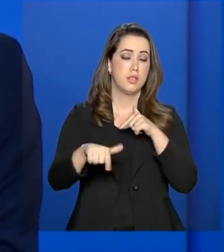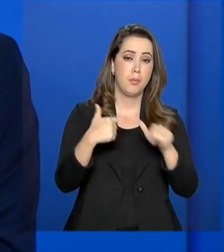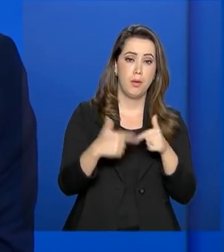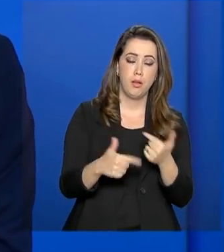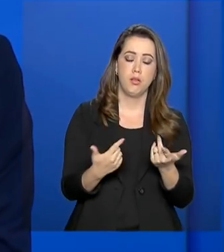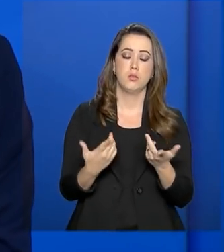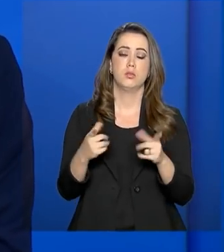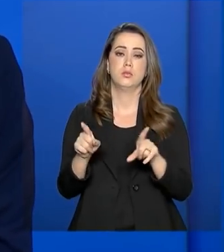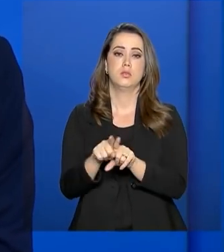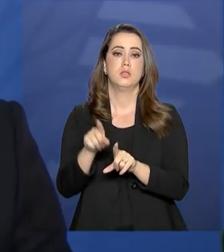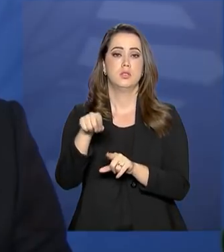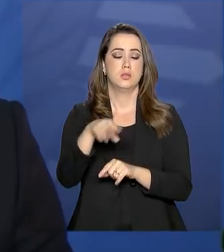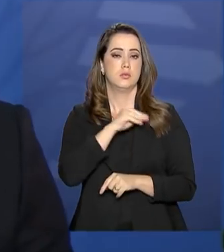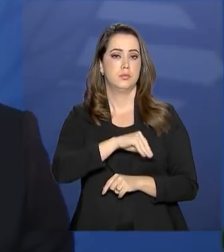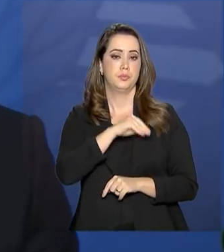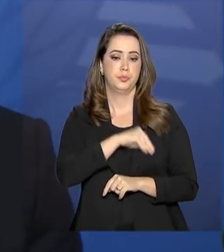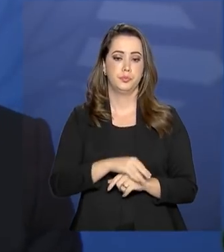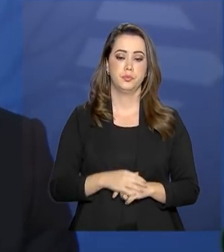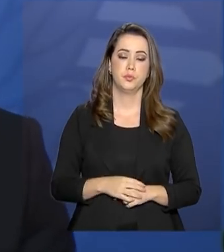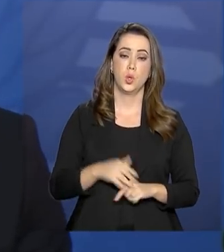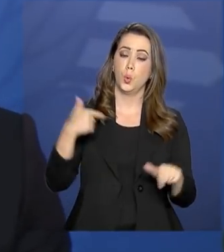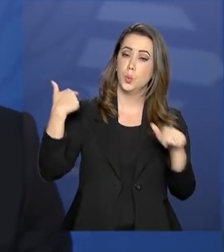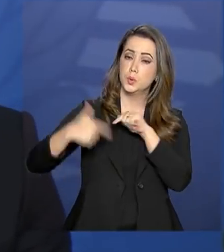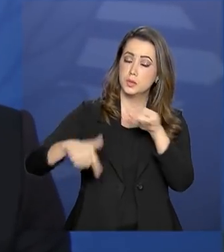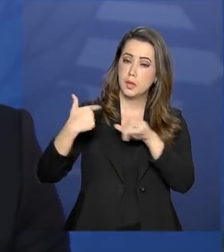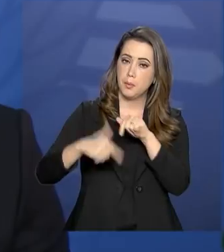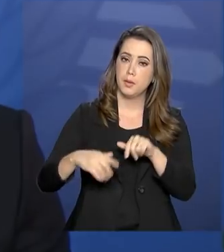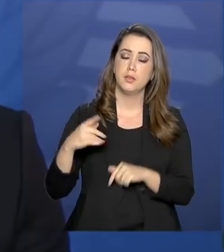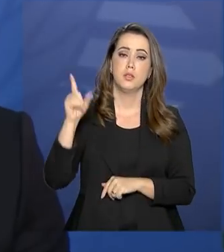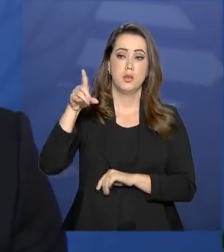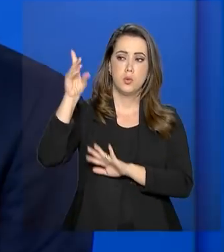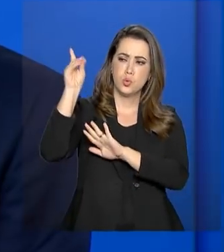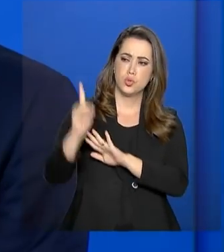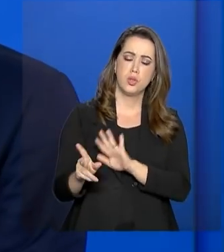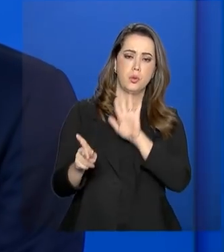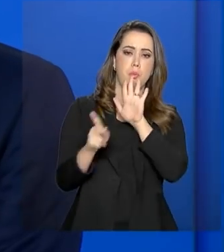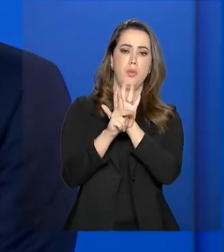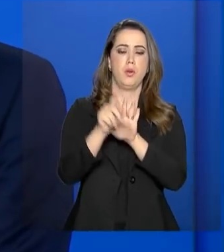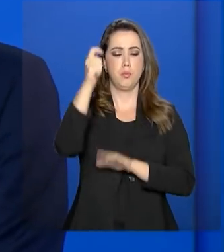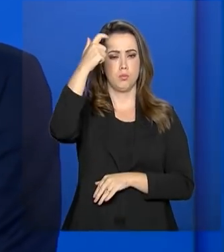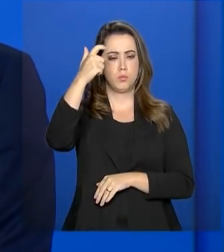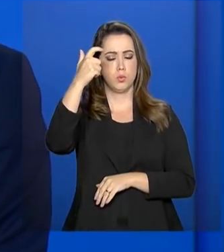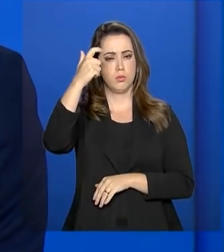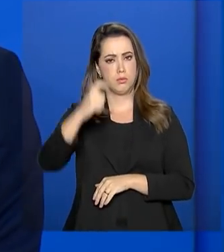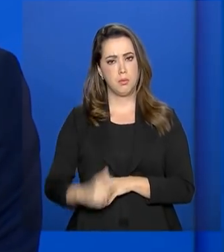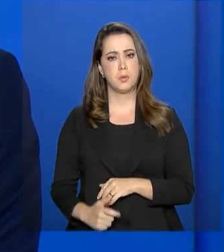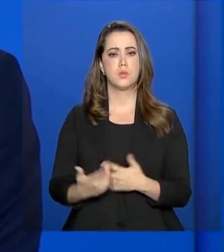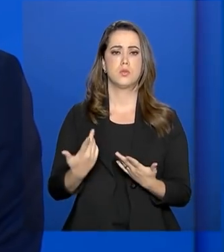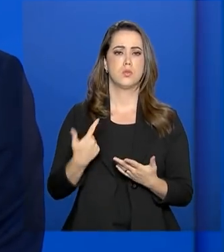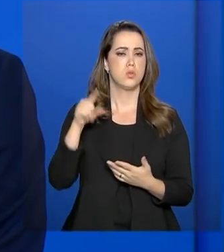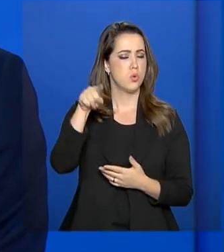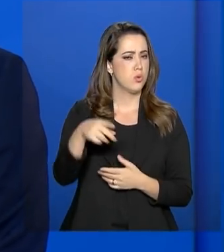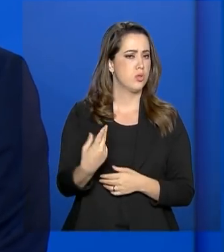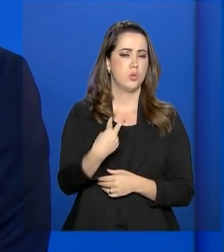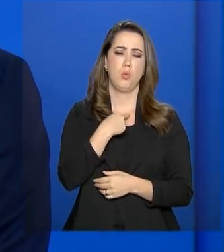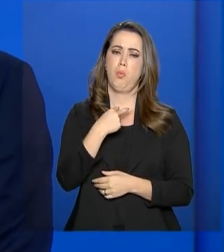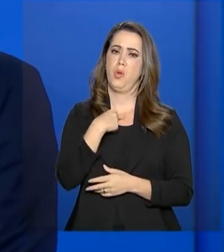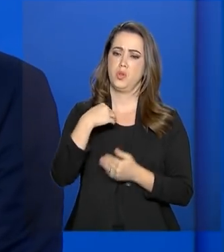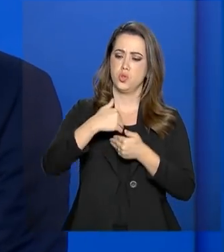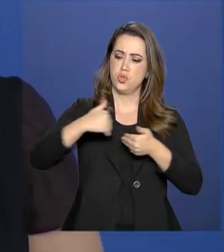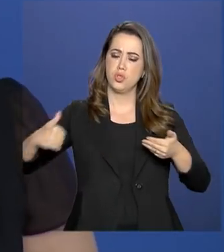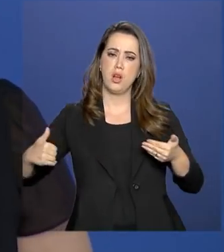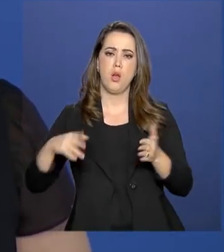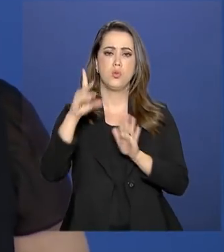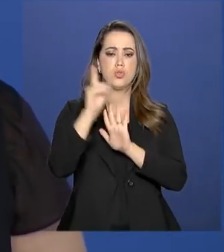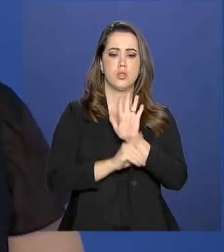possam gerar emprego e renda. O trabalho é um direito natural, é um direito inalienável e não